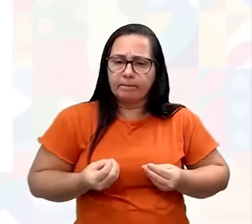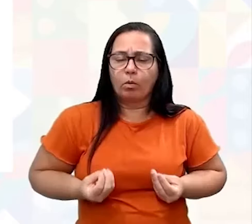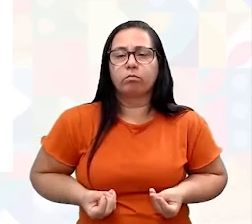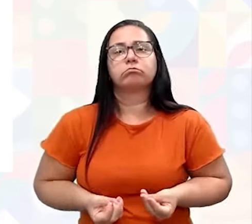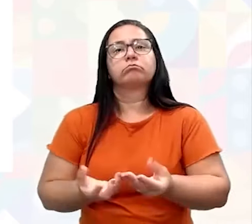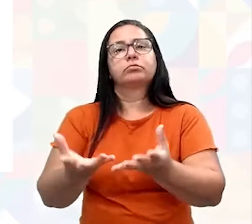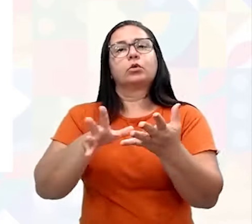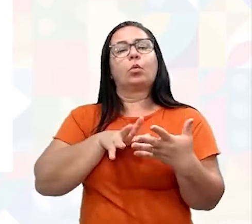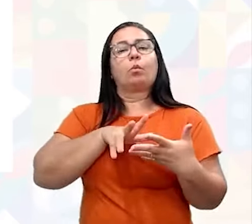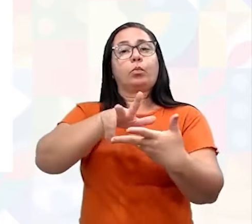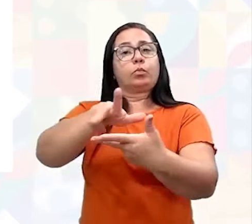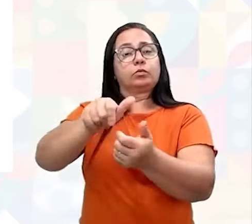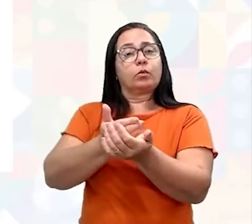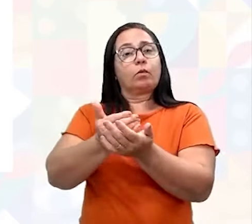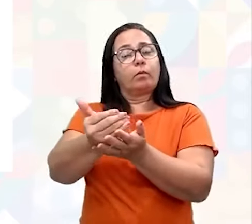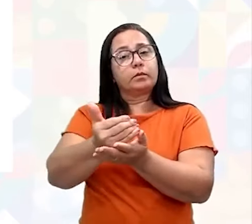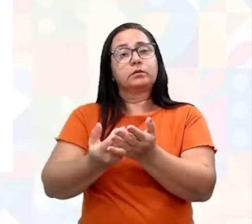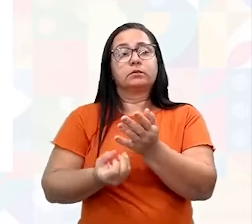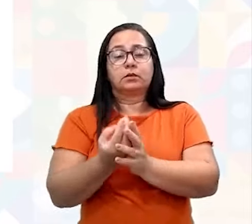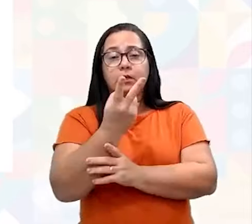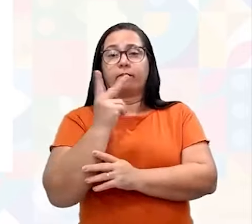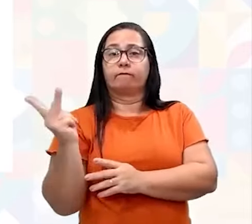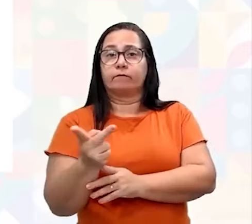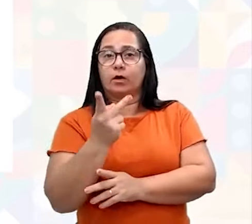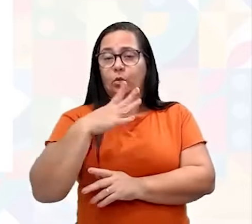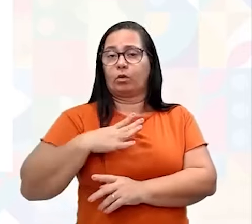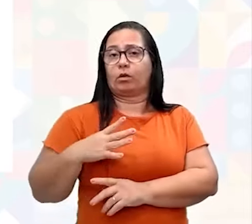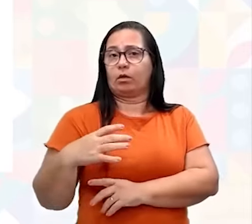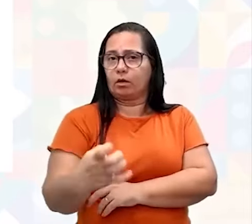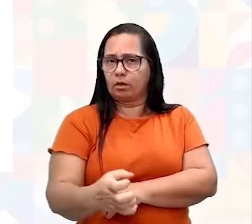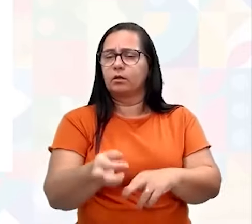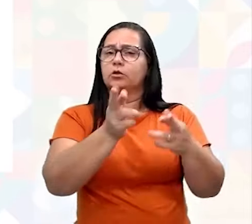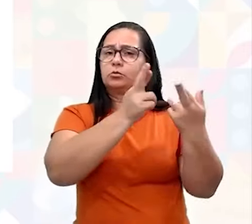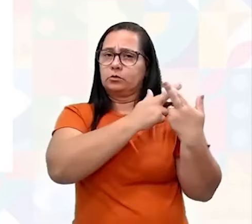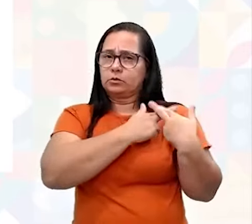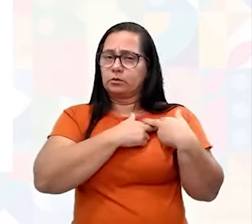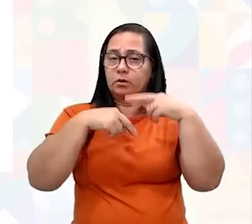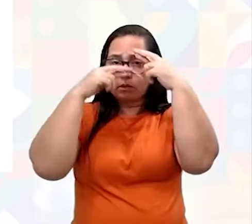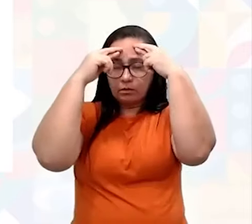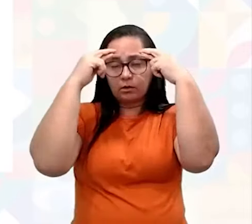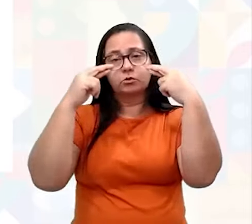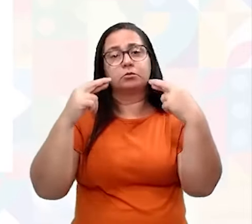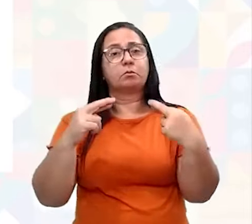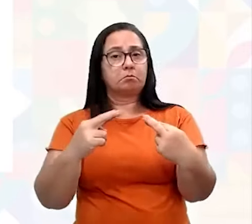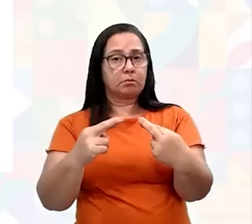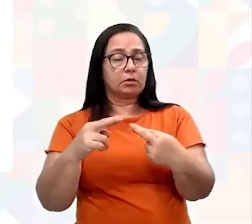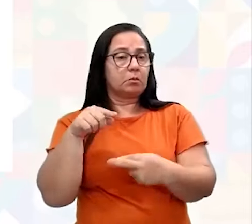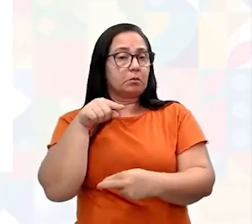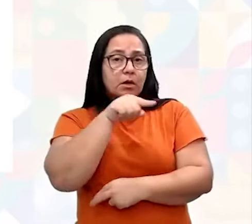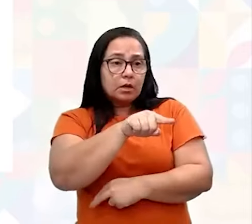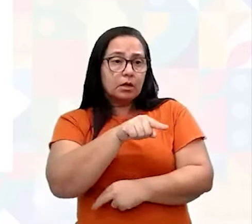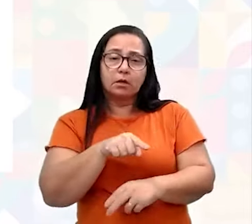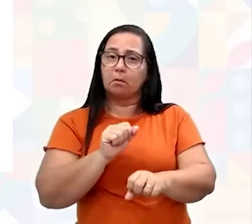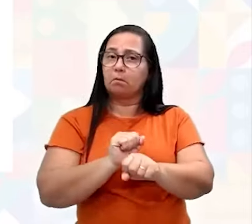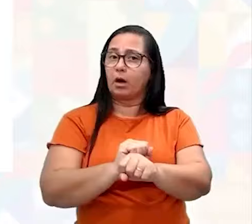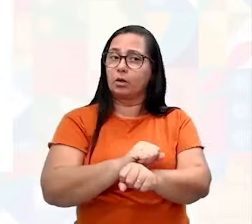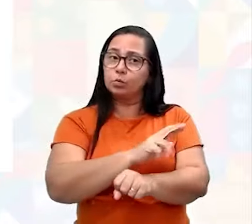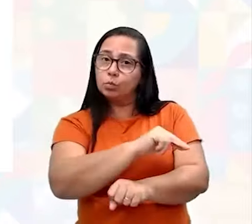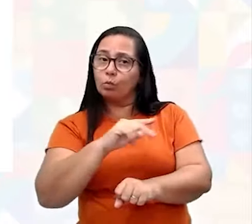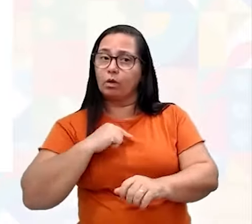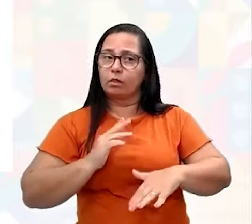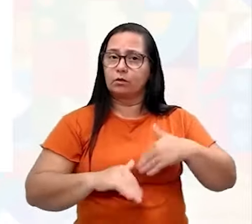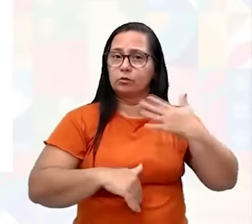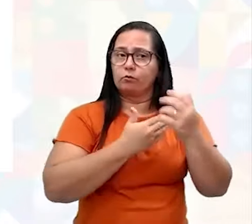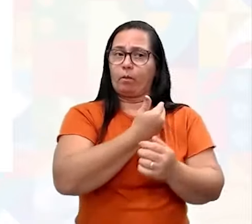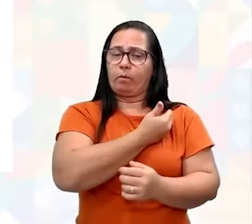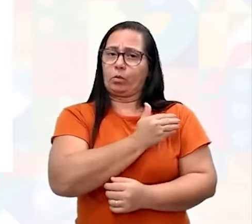Então eu estou começando a construir valores em cima dele, valores éticos, de responsabilidade e respeito, para que ele não desenvolva essa questão do preconceito.